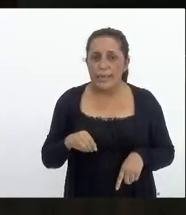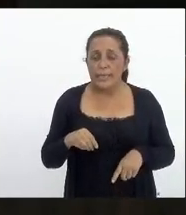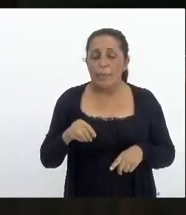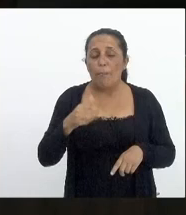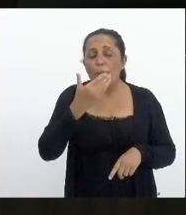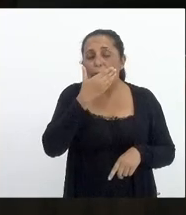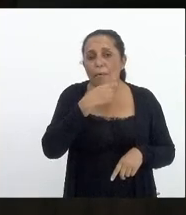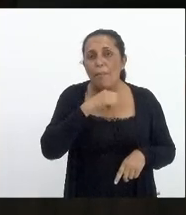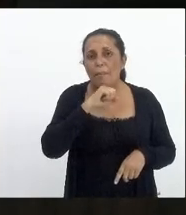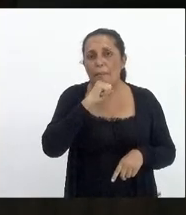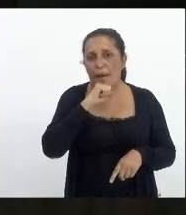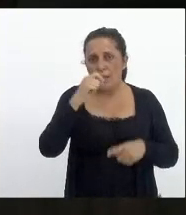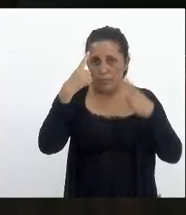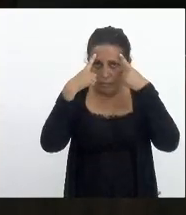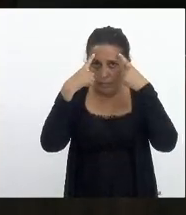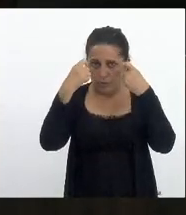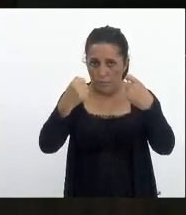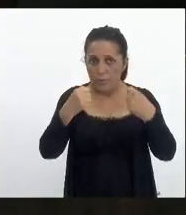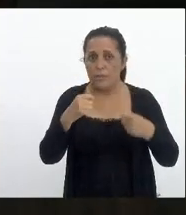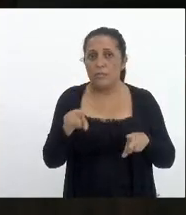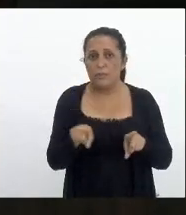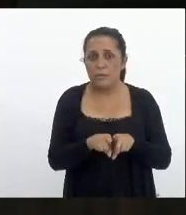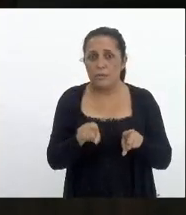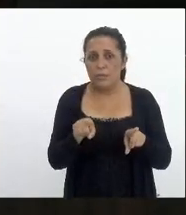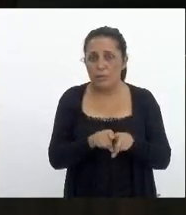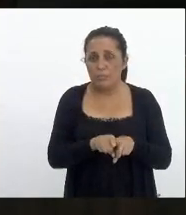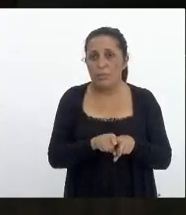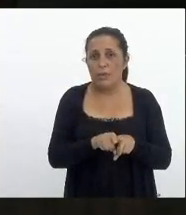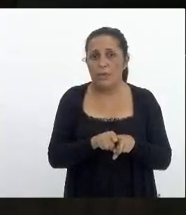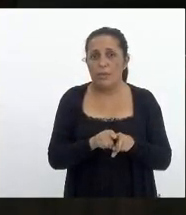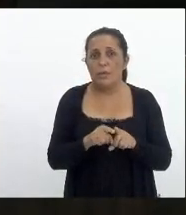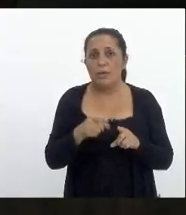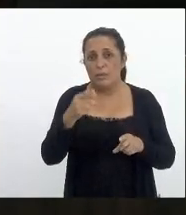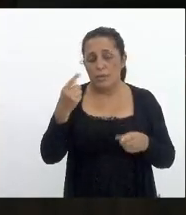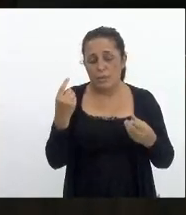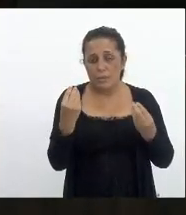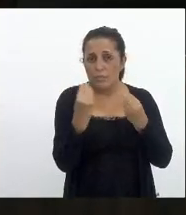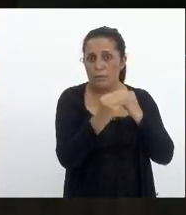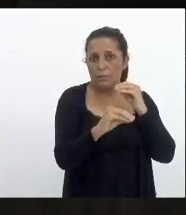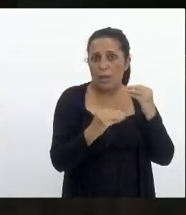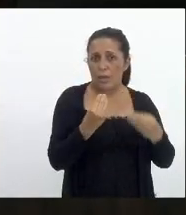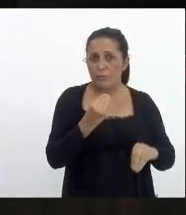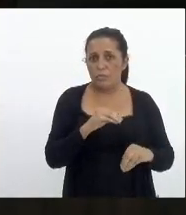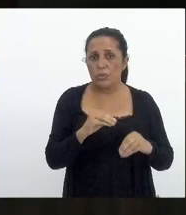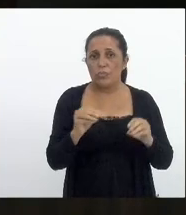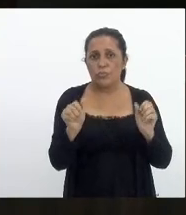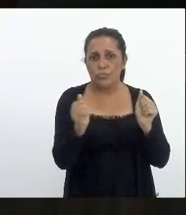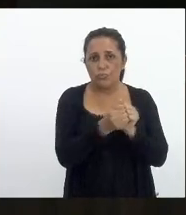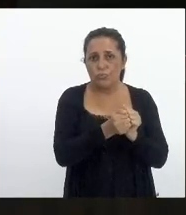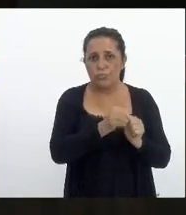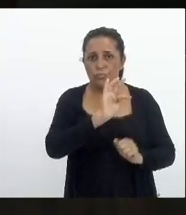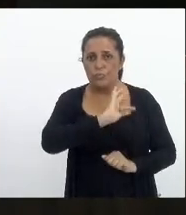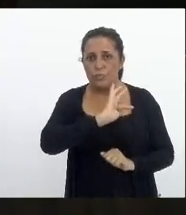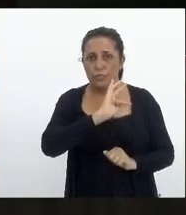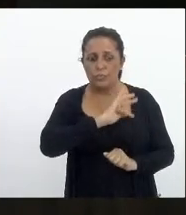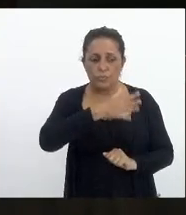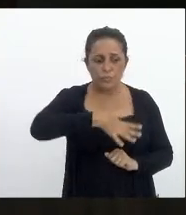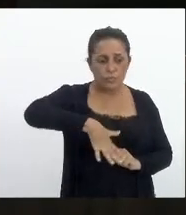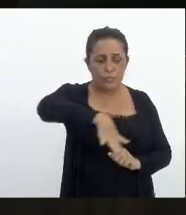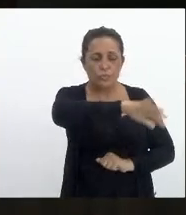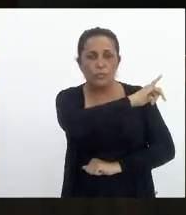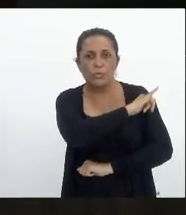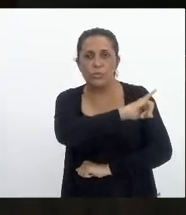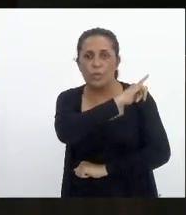indiciados em inquéritos policiais e ou condenados em ação penal no âmbito do estado do Rio de Janeiro